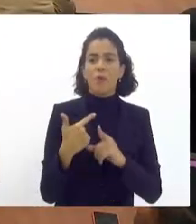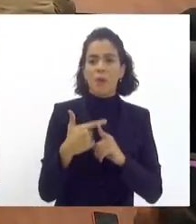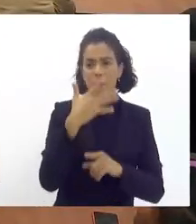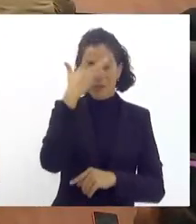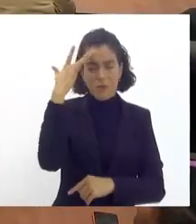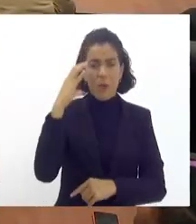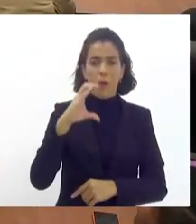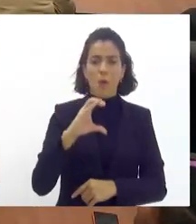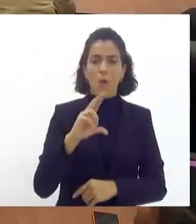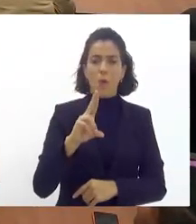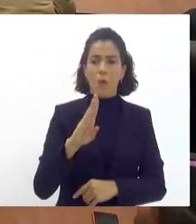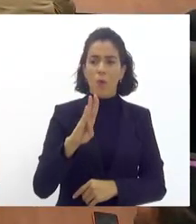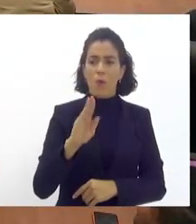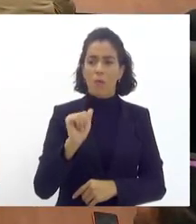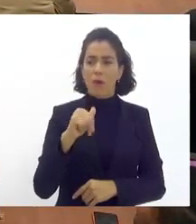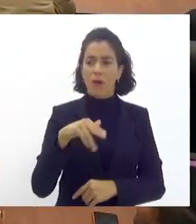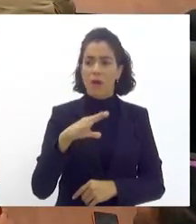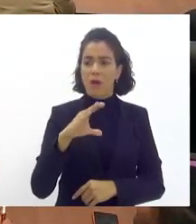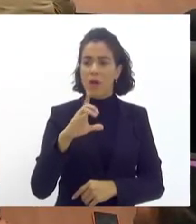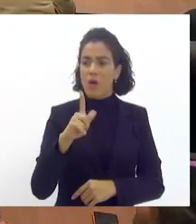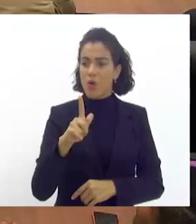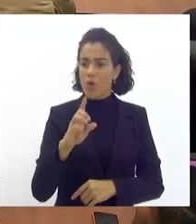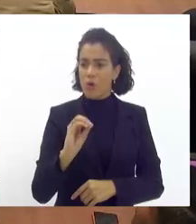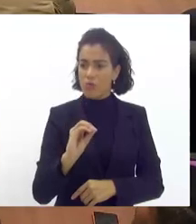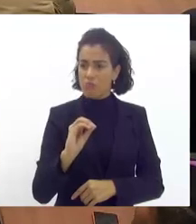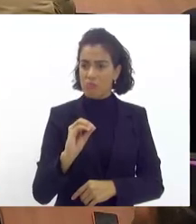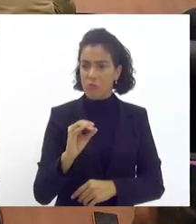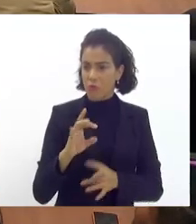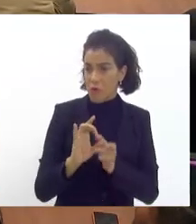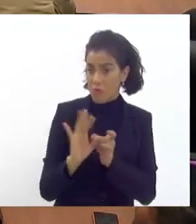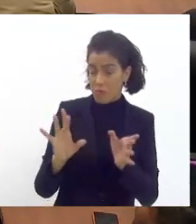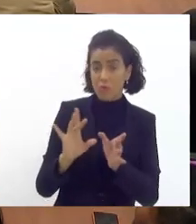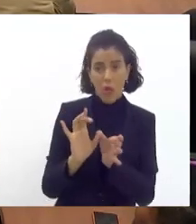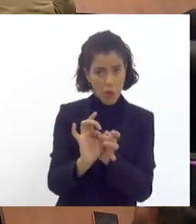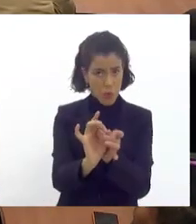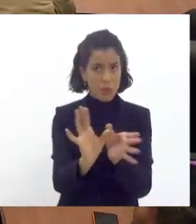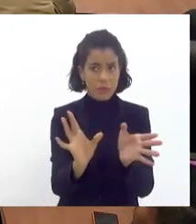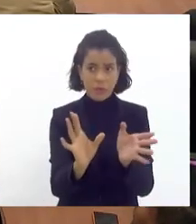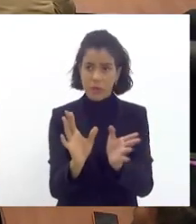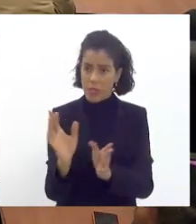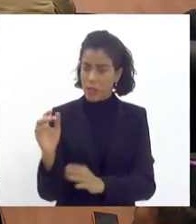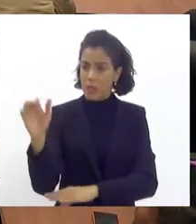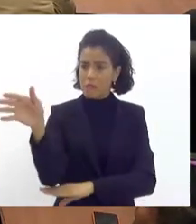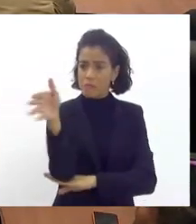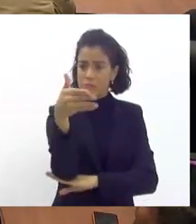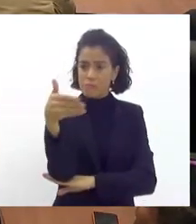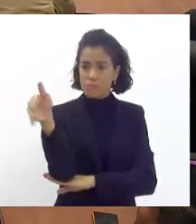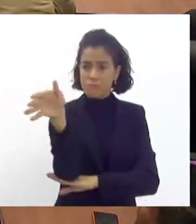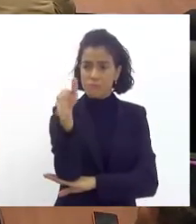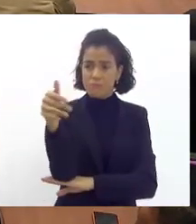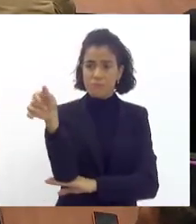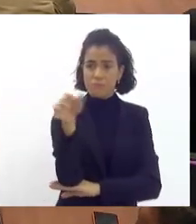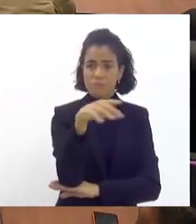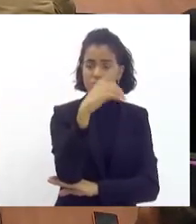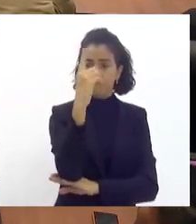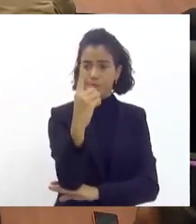tendo a transmissão não foi permitido mas fica autorizado aqui a colocação das bandeiras por favor